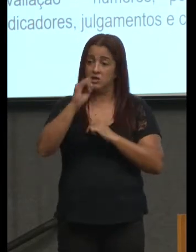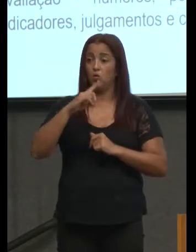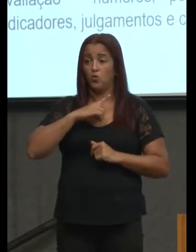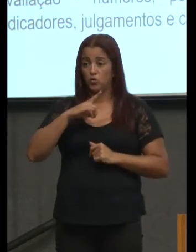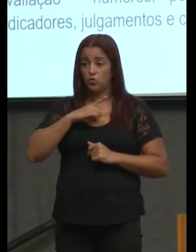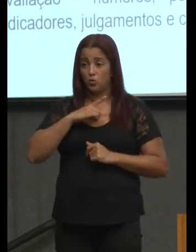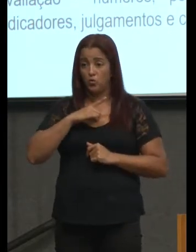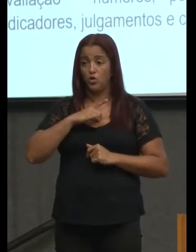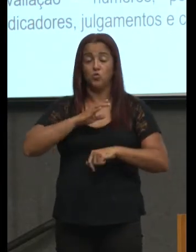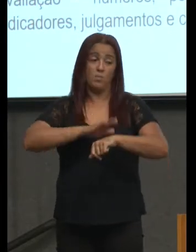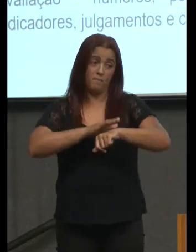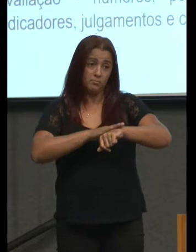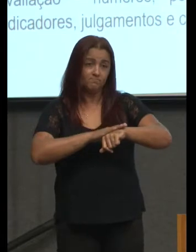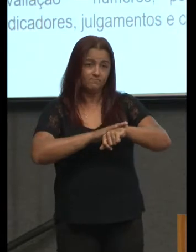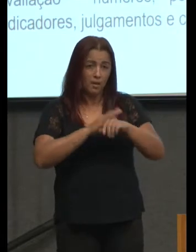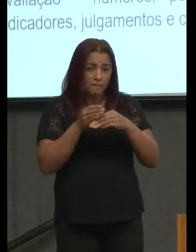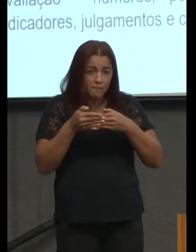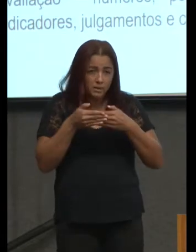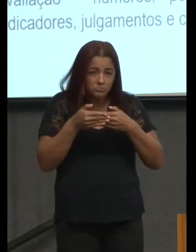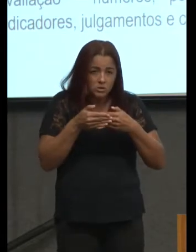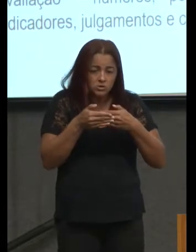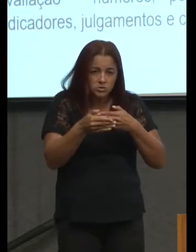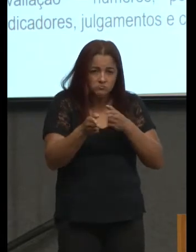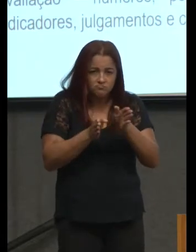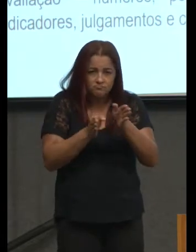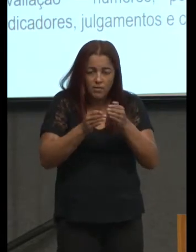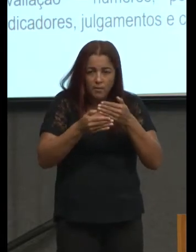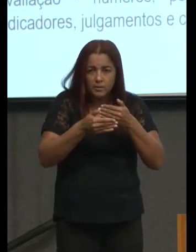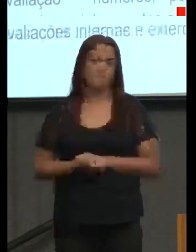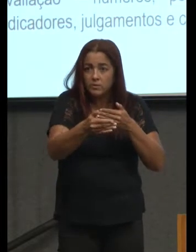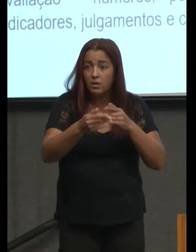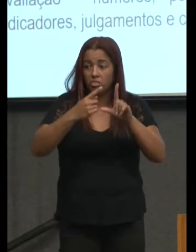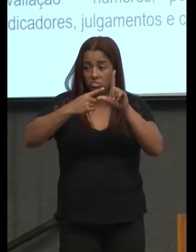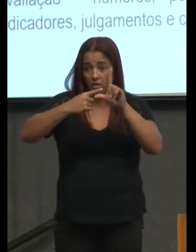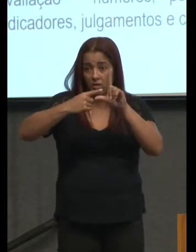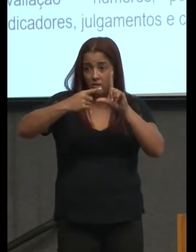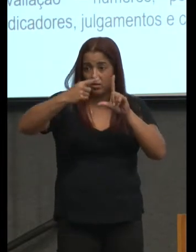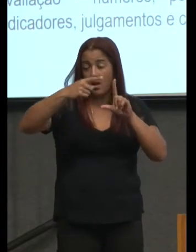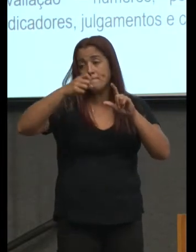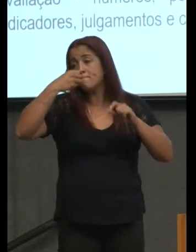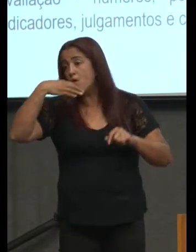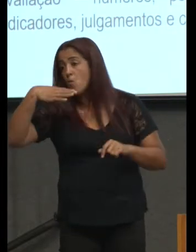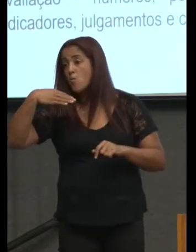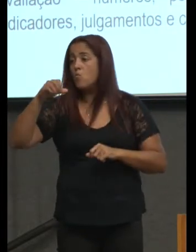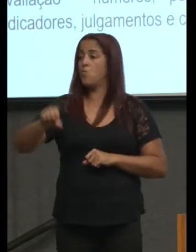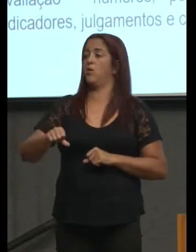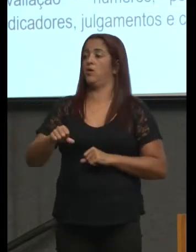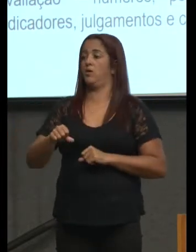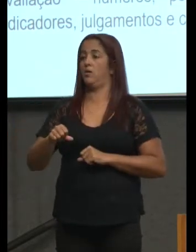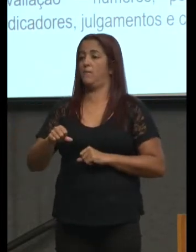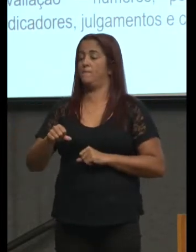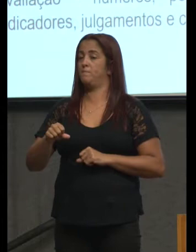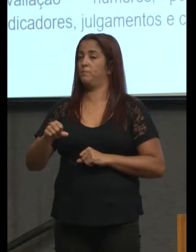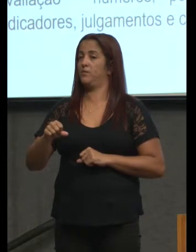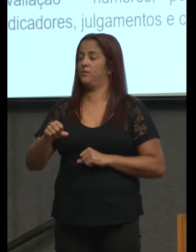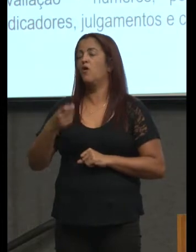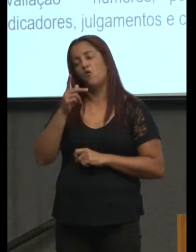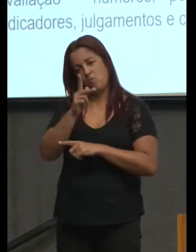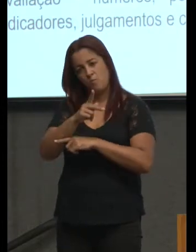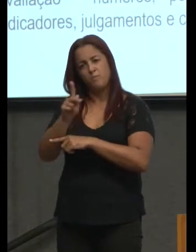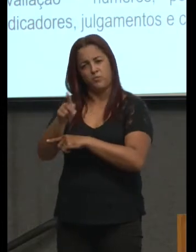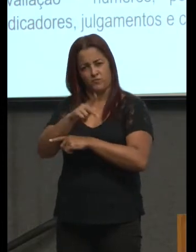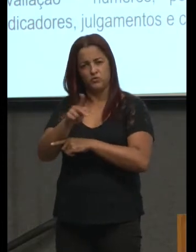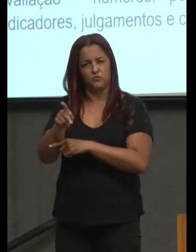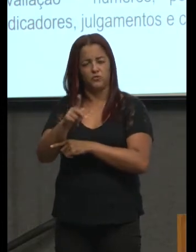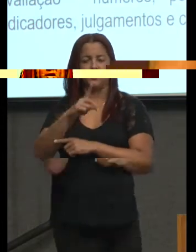perspectiva boa ou ruim né como como o professor né de forma